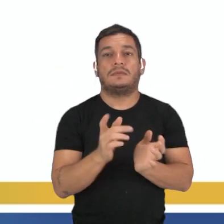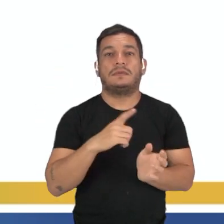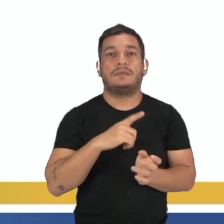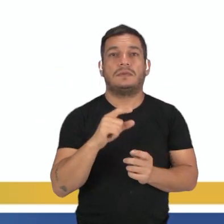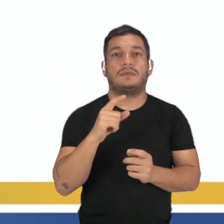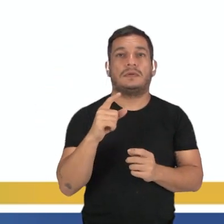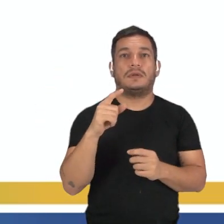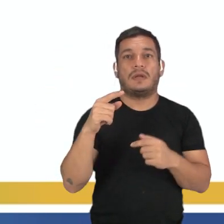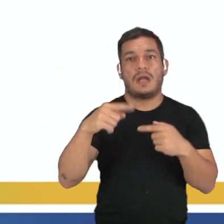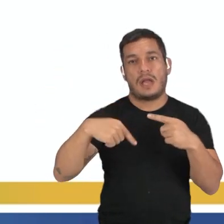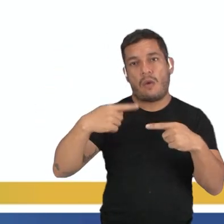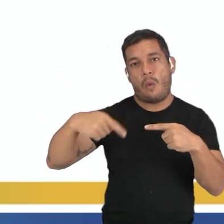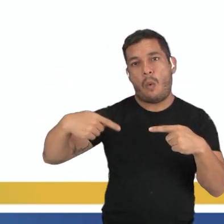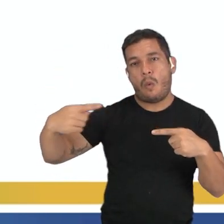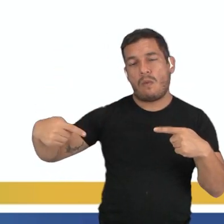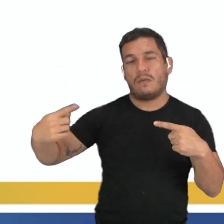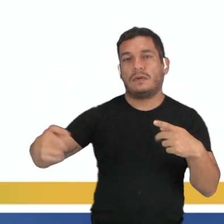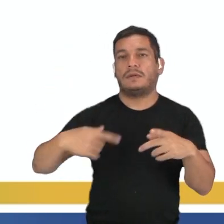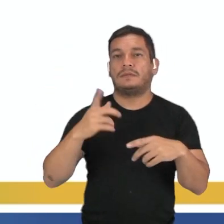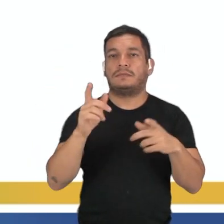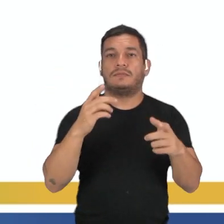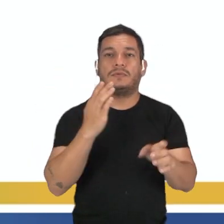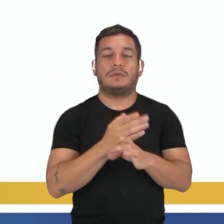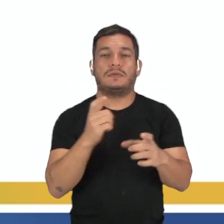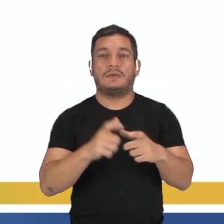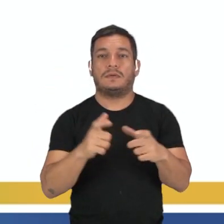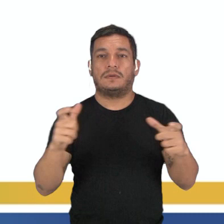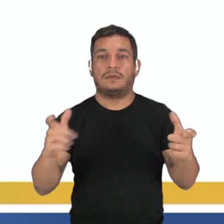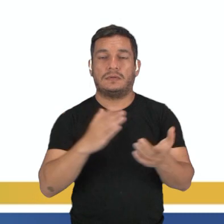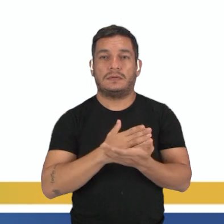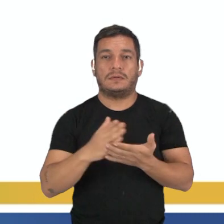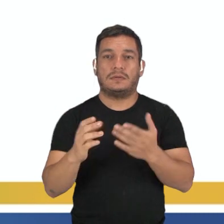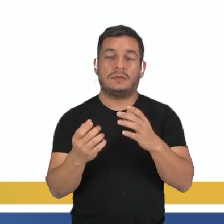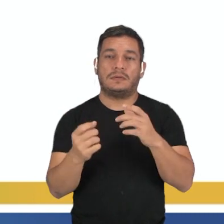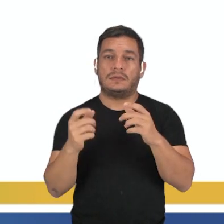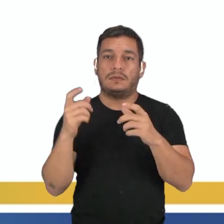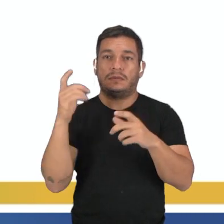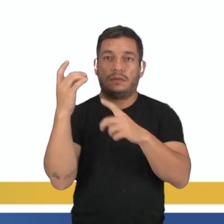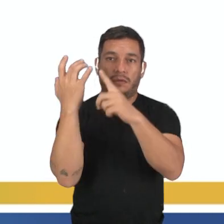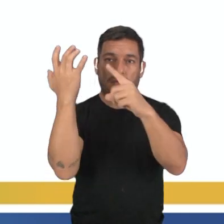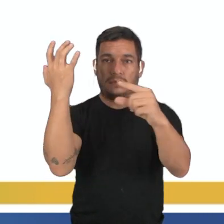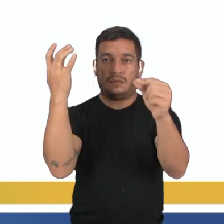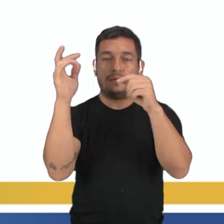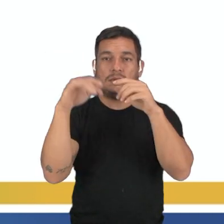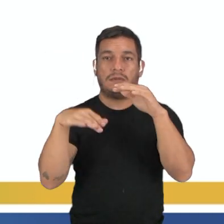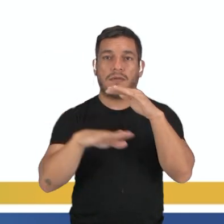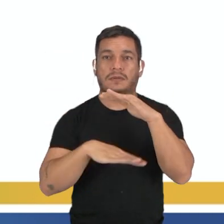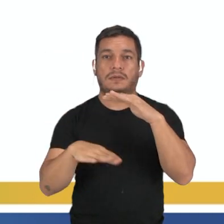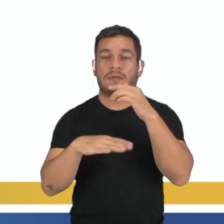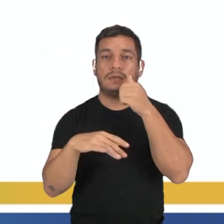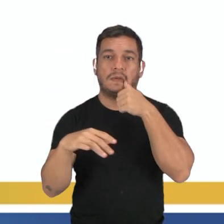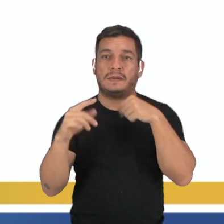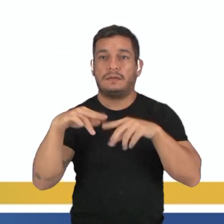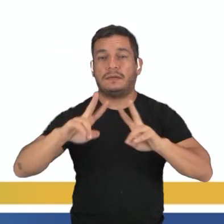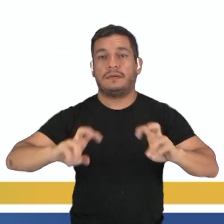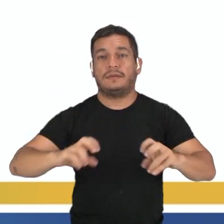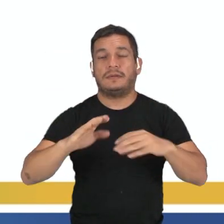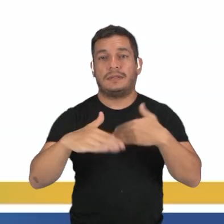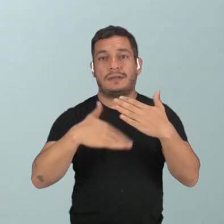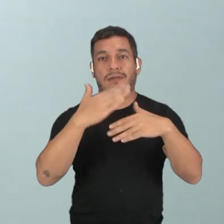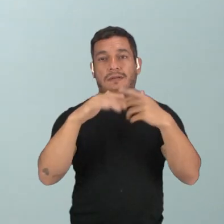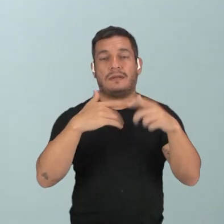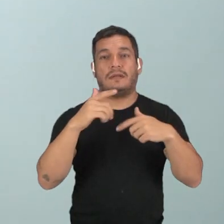ápice enrolado em função do maior crescimento inicial da face superior da folha em relação à inferior. Então, se você for observar o